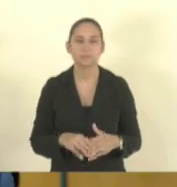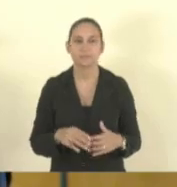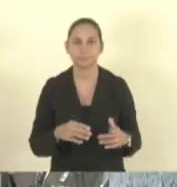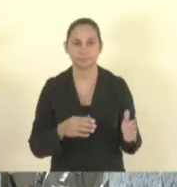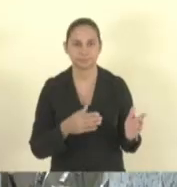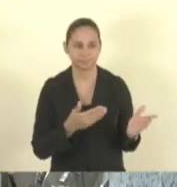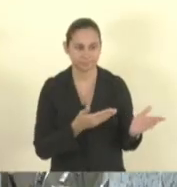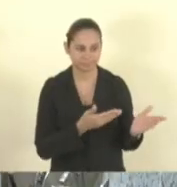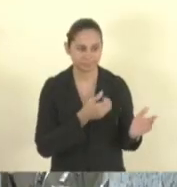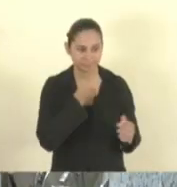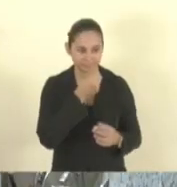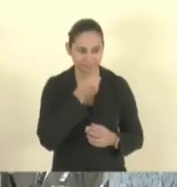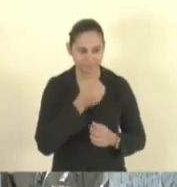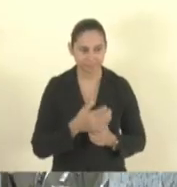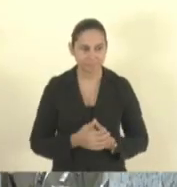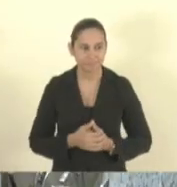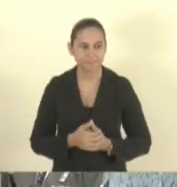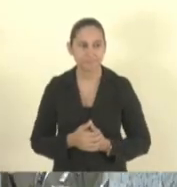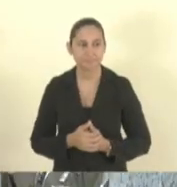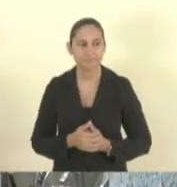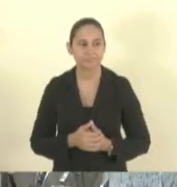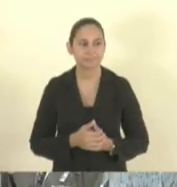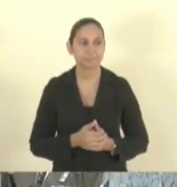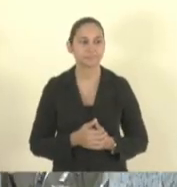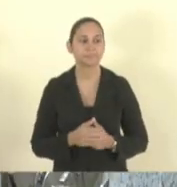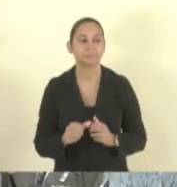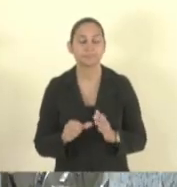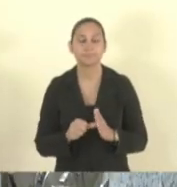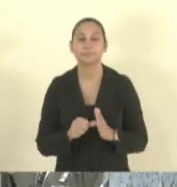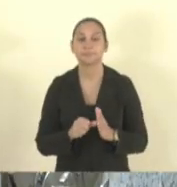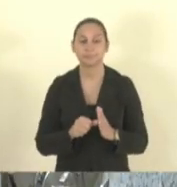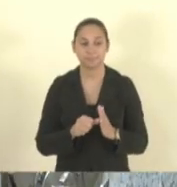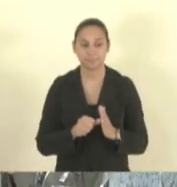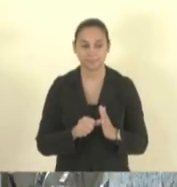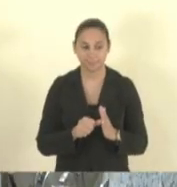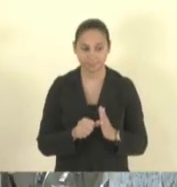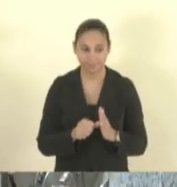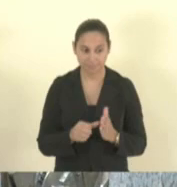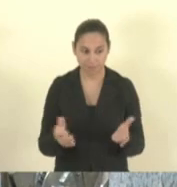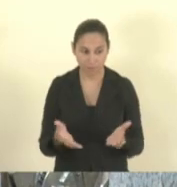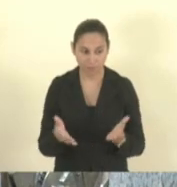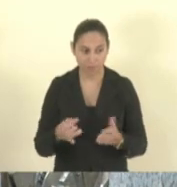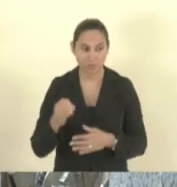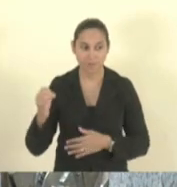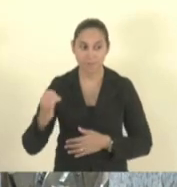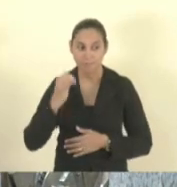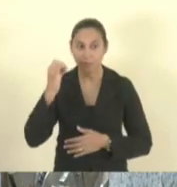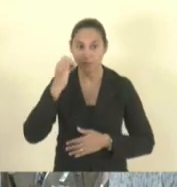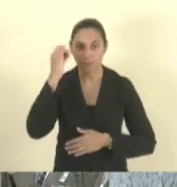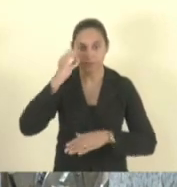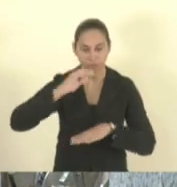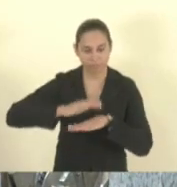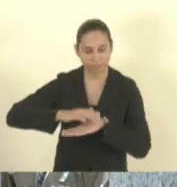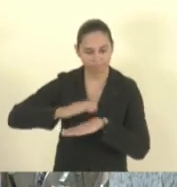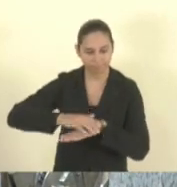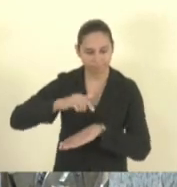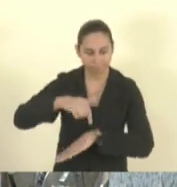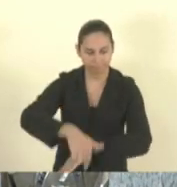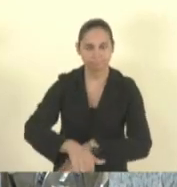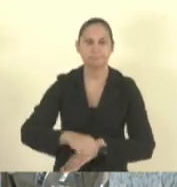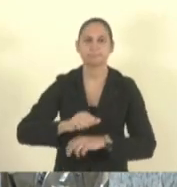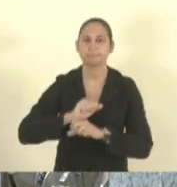primeiro importante a gente esse momento porque é esclarecedor